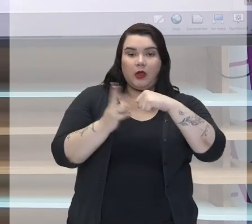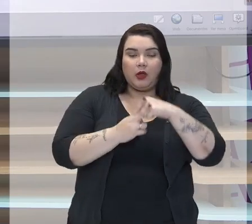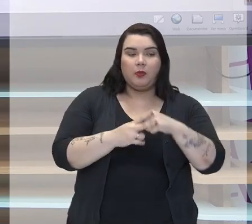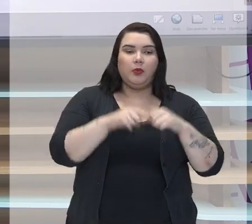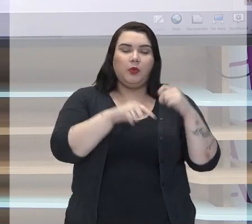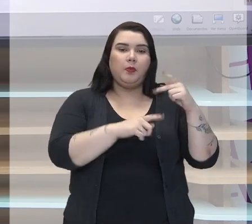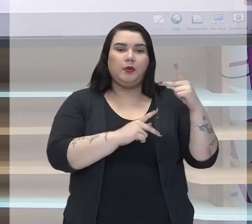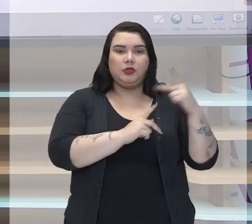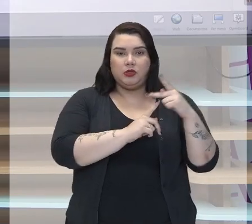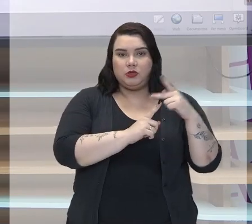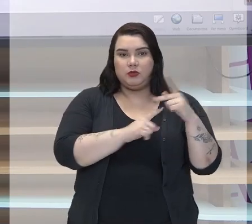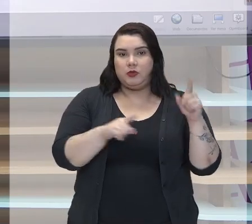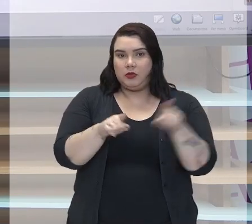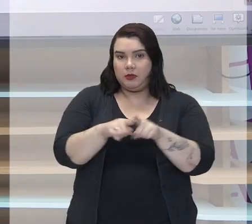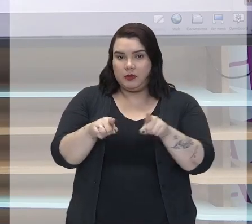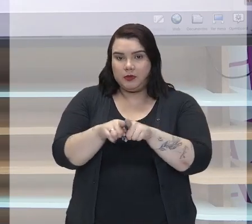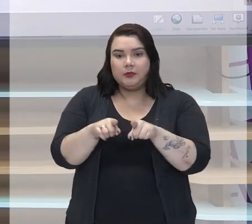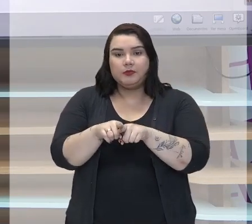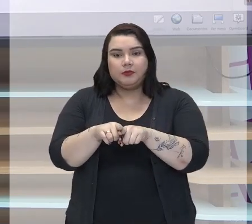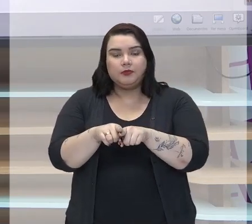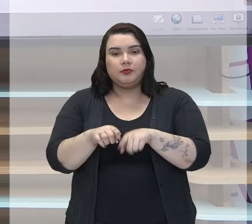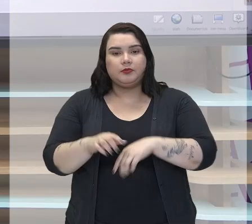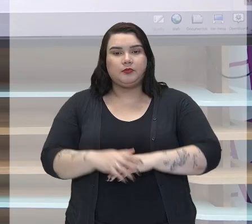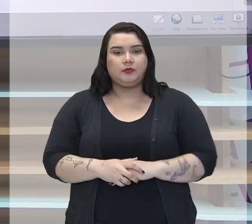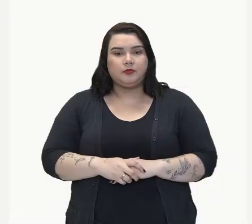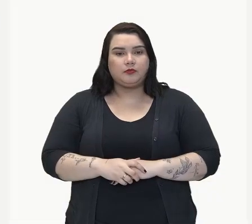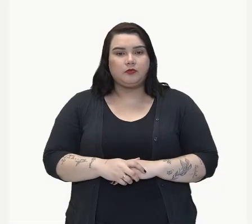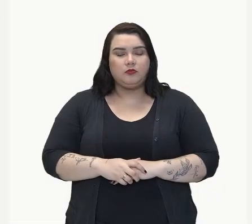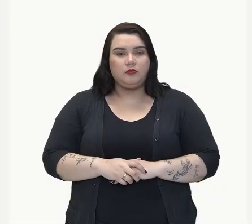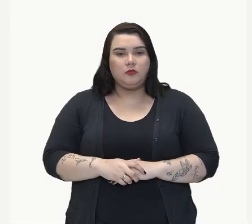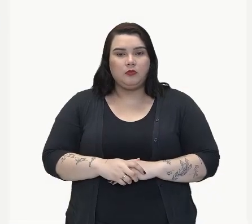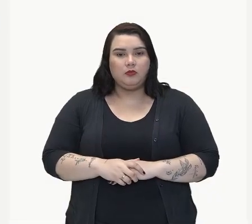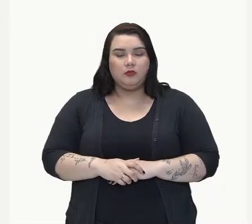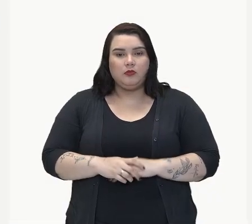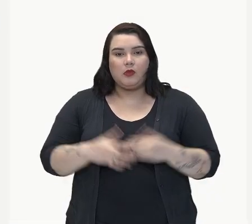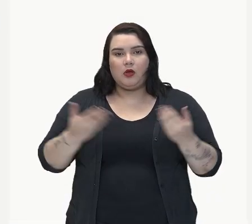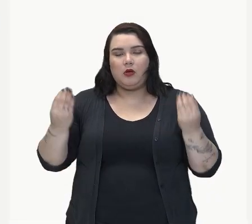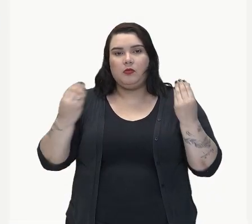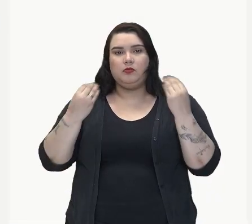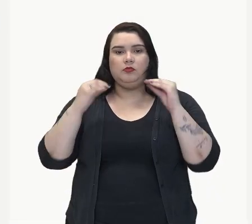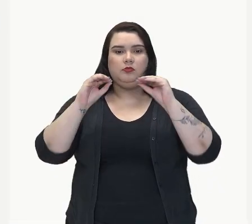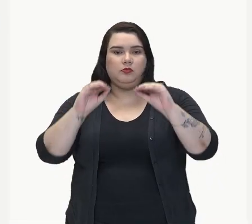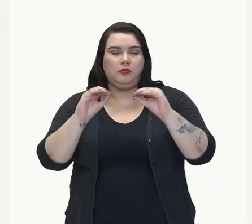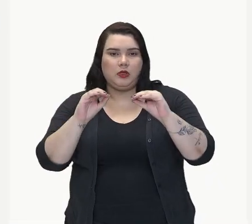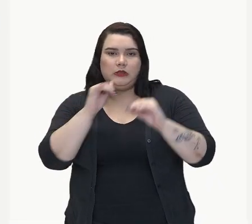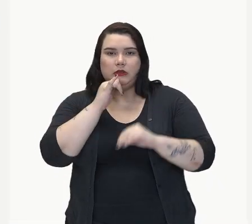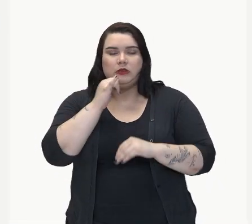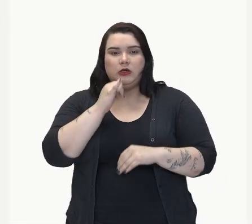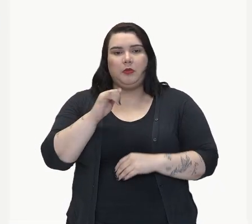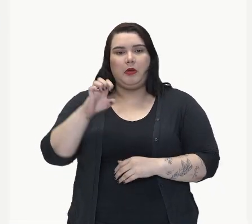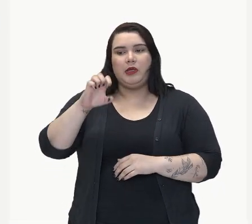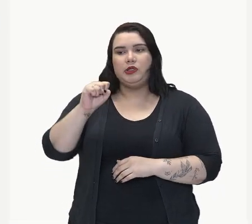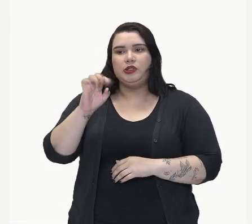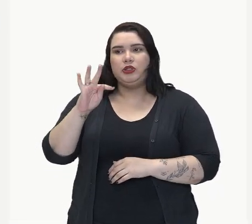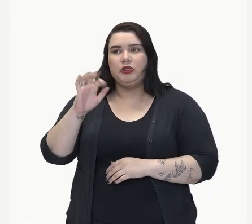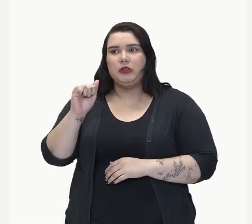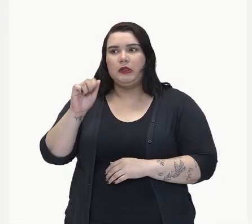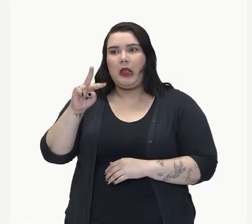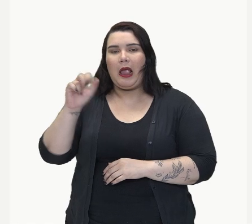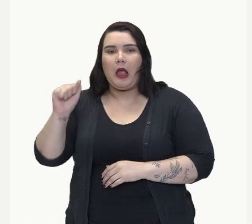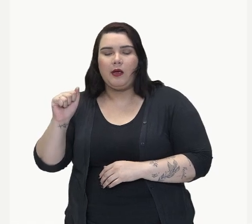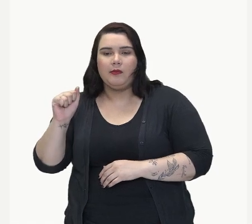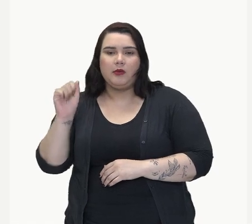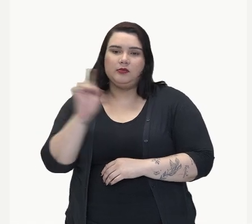seu predicativo. Eu não vou dizer a cozinha e os banheiros estavam sujos. Não, vai